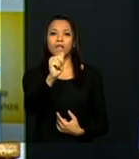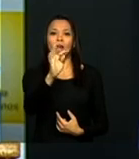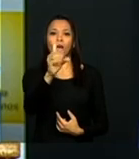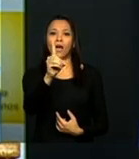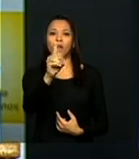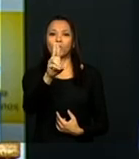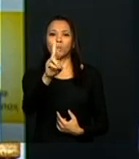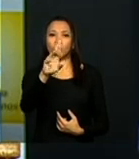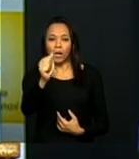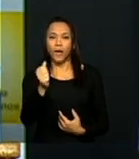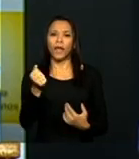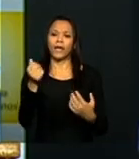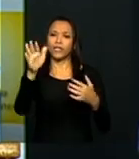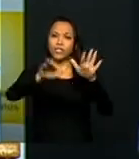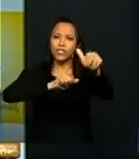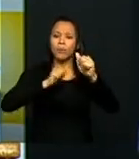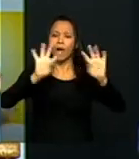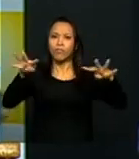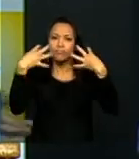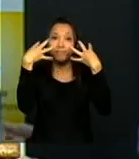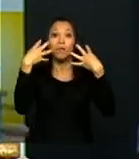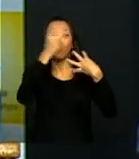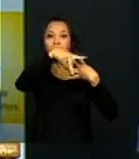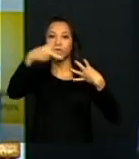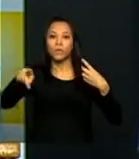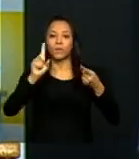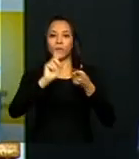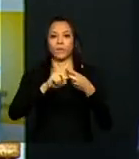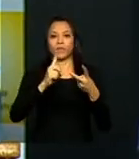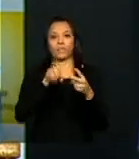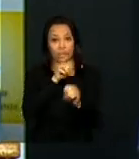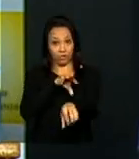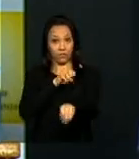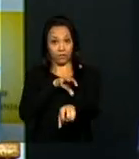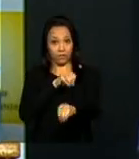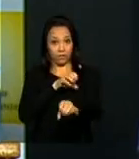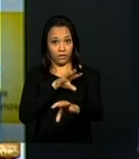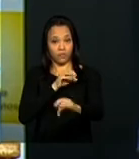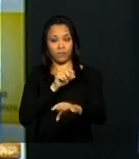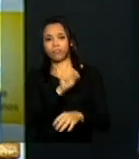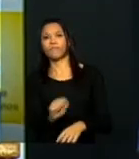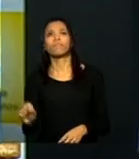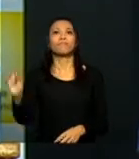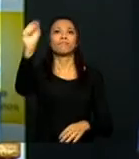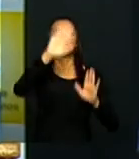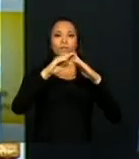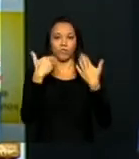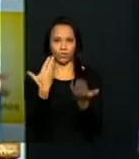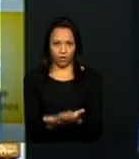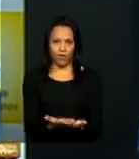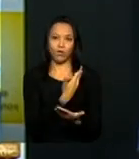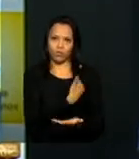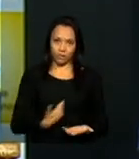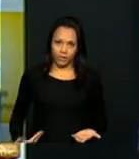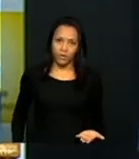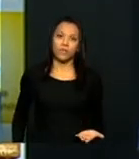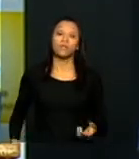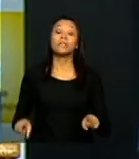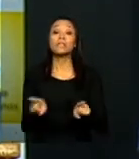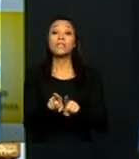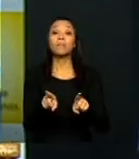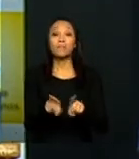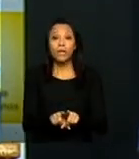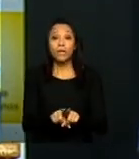professores, educadores, professores do sistema de ensino público formal, mas